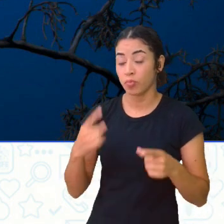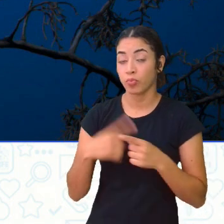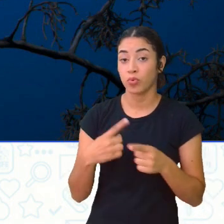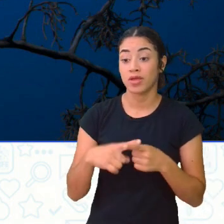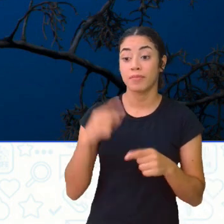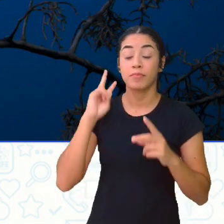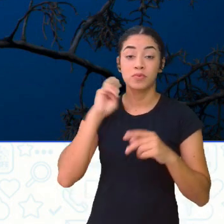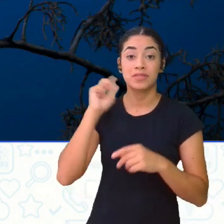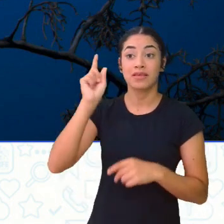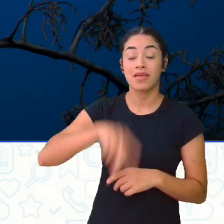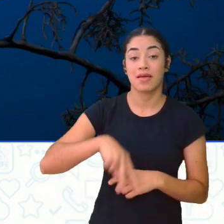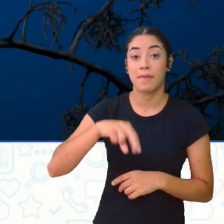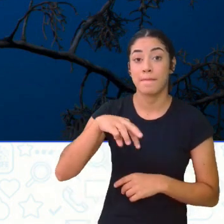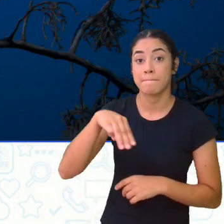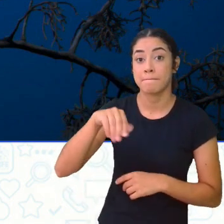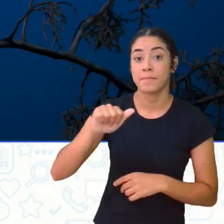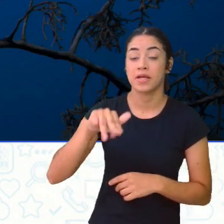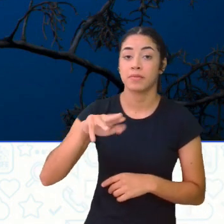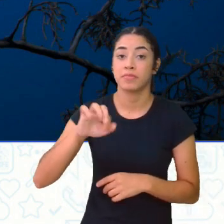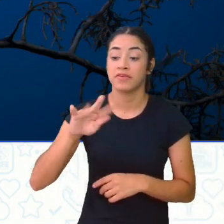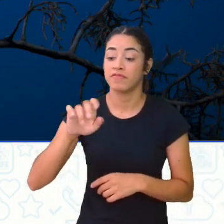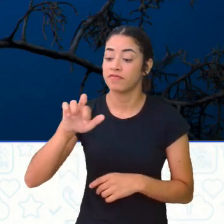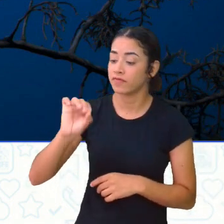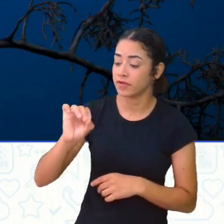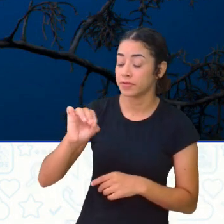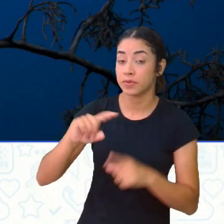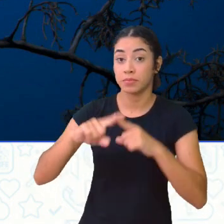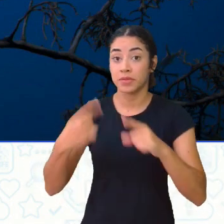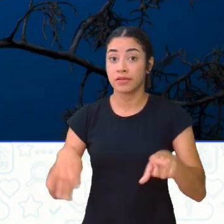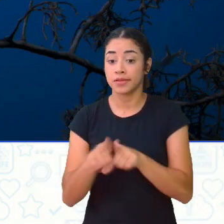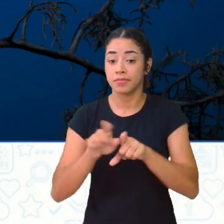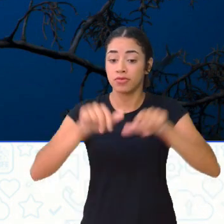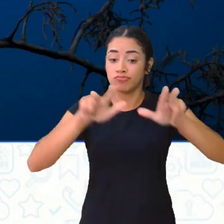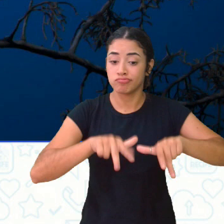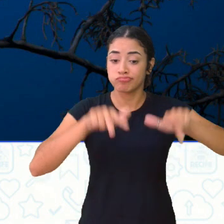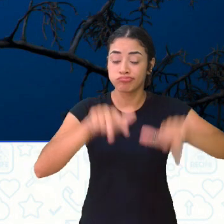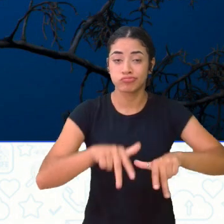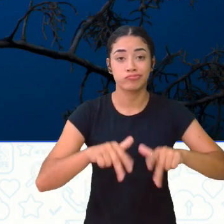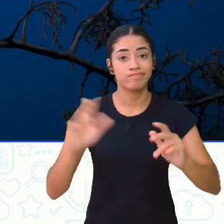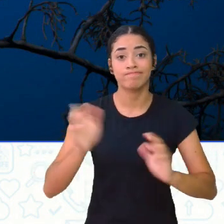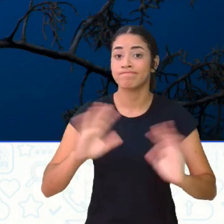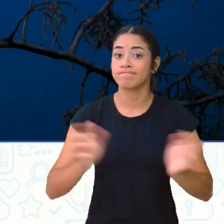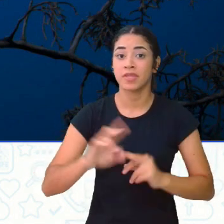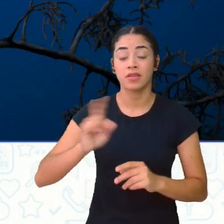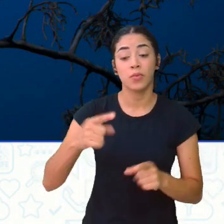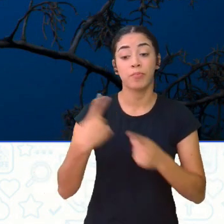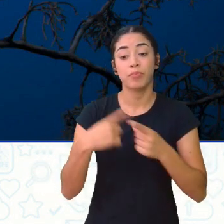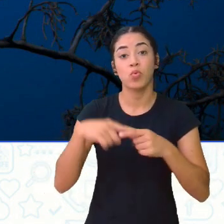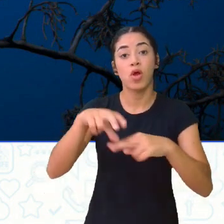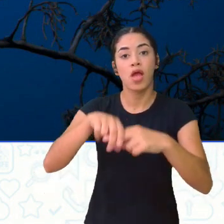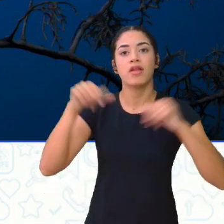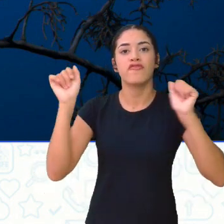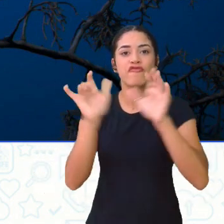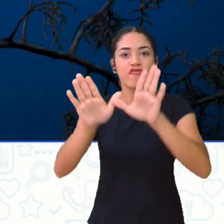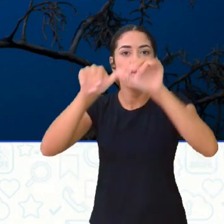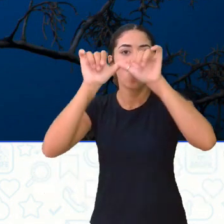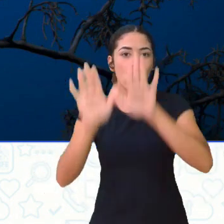certo? E nem também como um animal terrestre Visto que ele voa Então, não é nenhuma coisa Nem outra